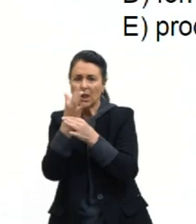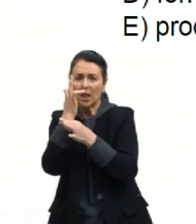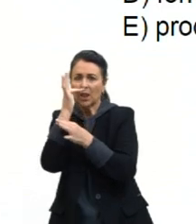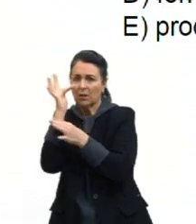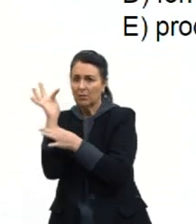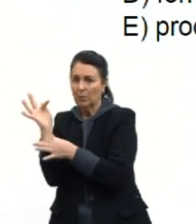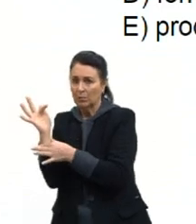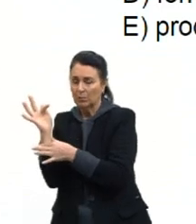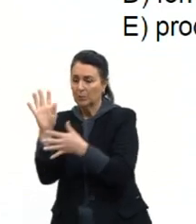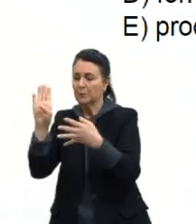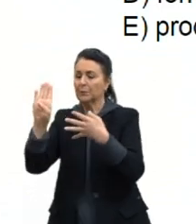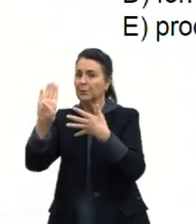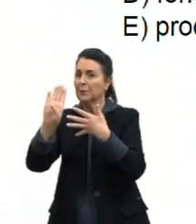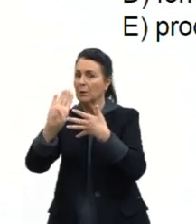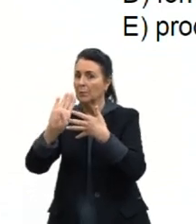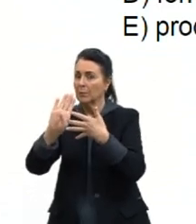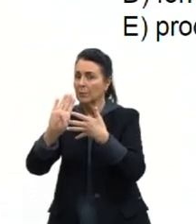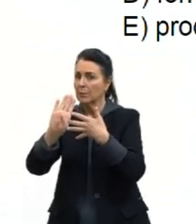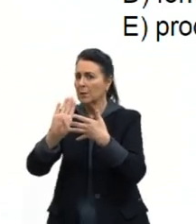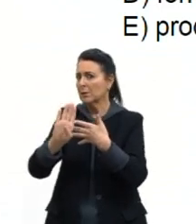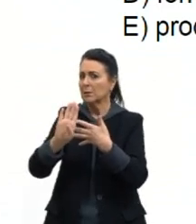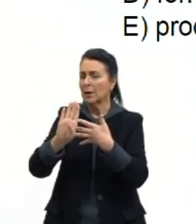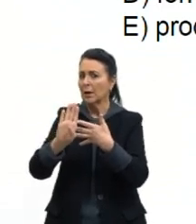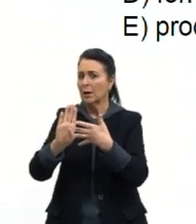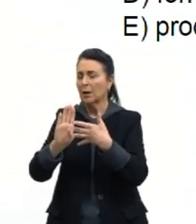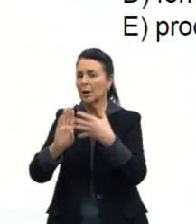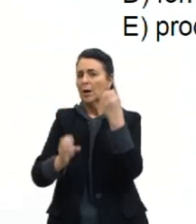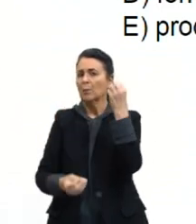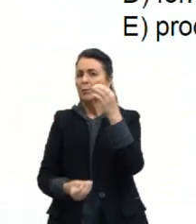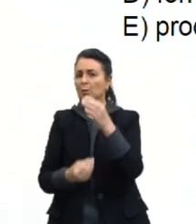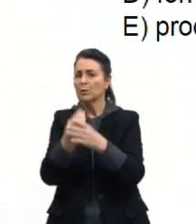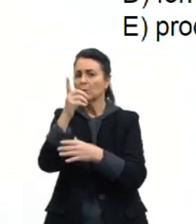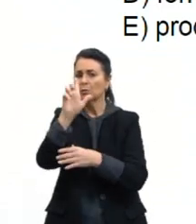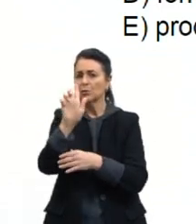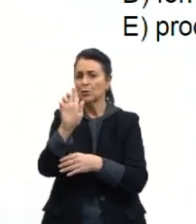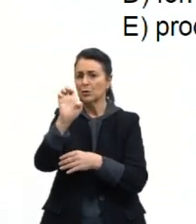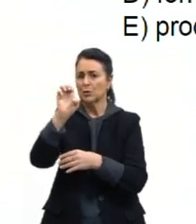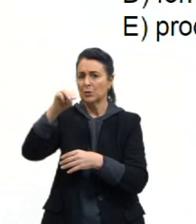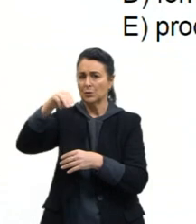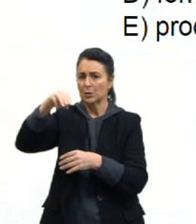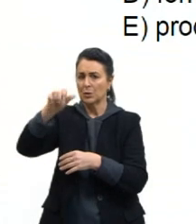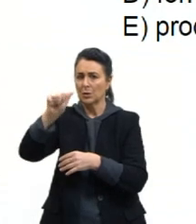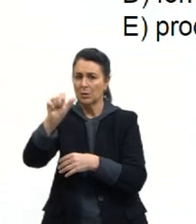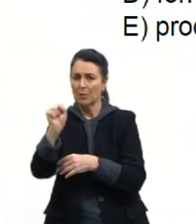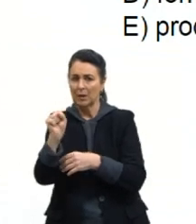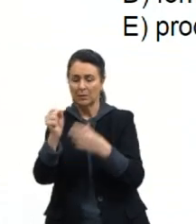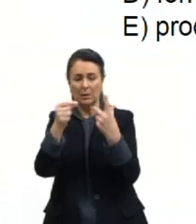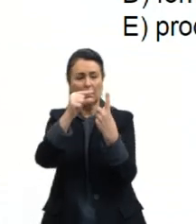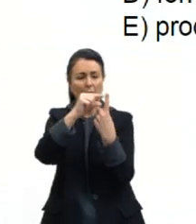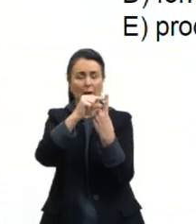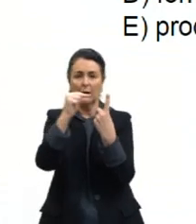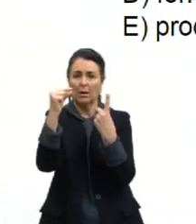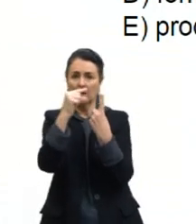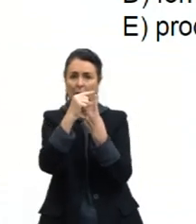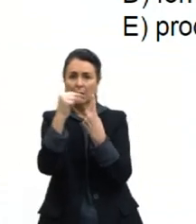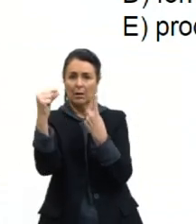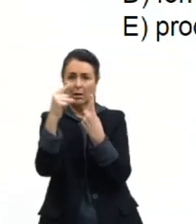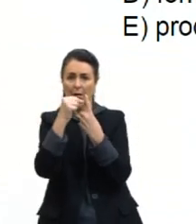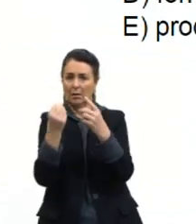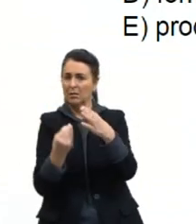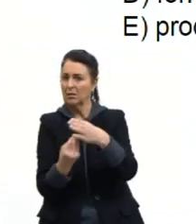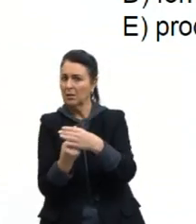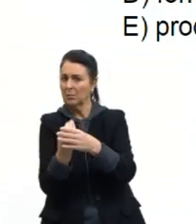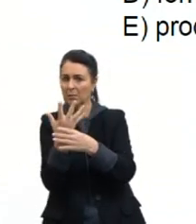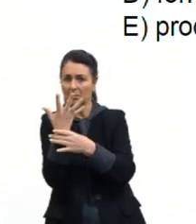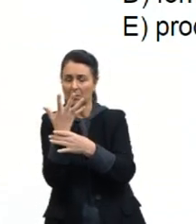B, vai para a de gemas laterais, ali que eu mostrei para vocês na planta, para produzir aquelas partes laterais? Não,